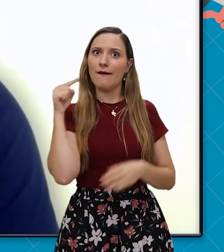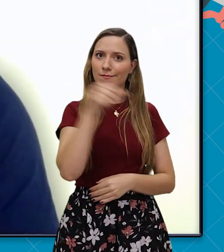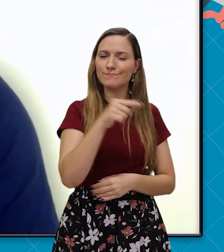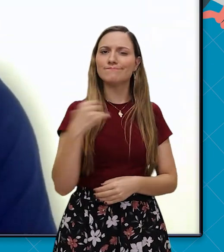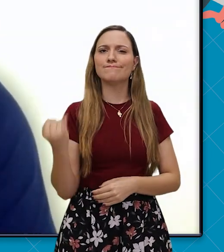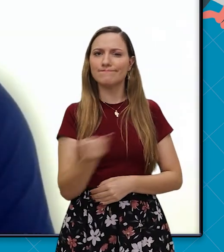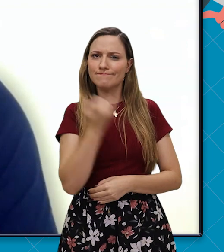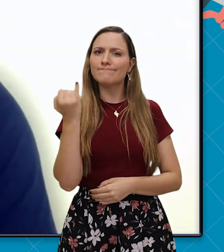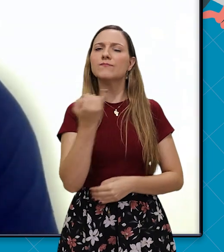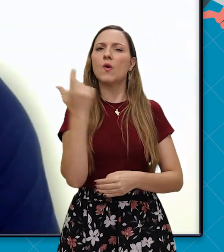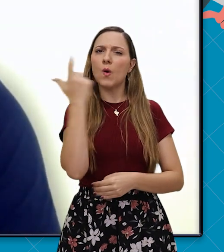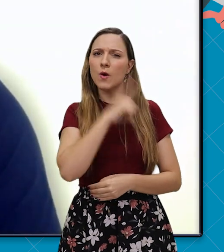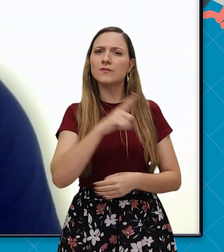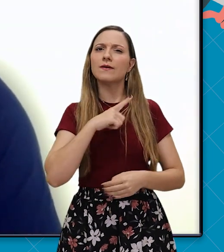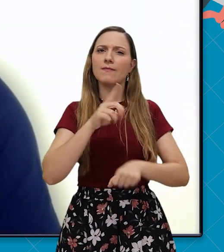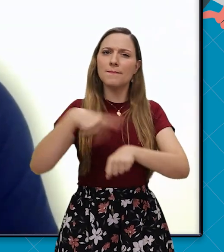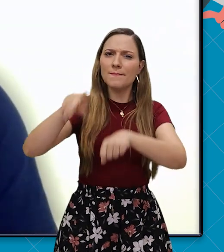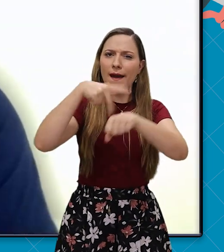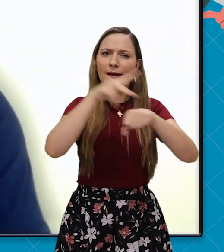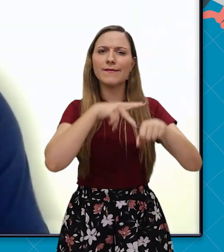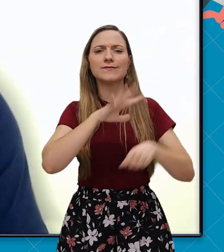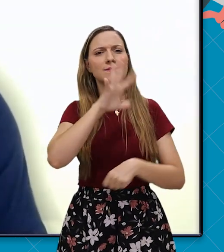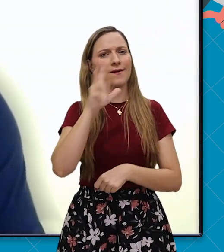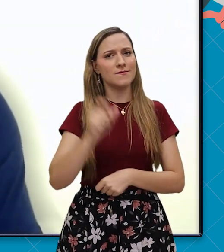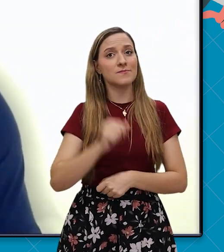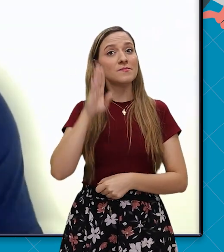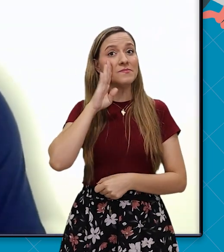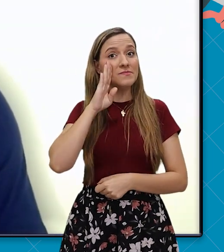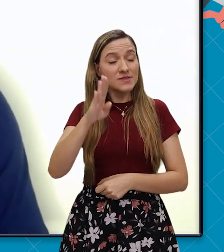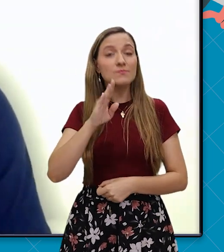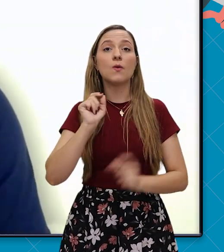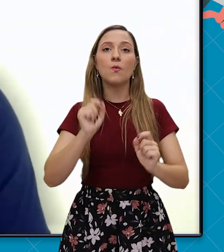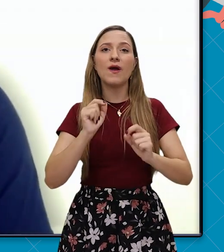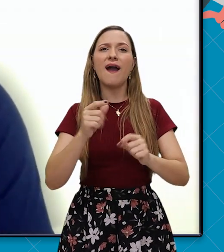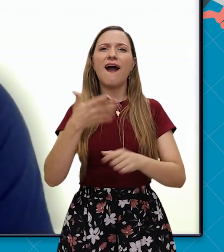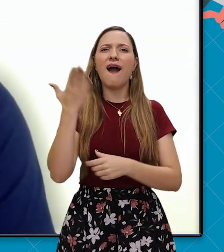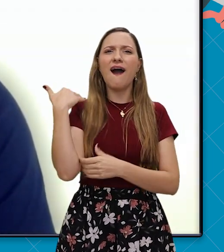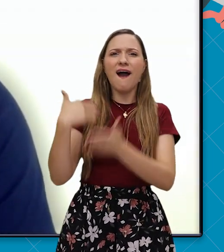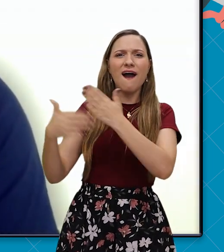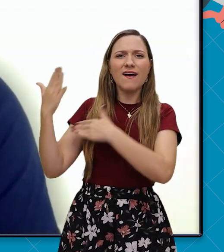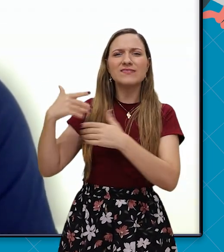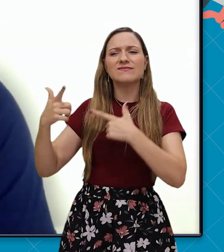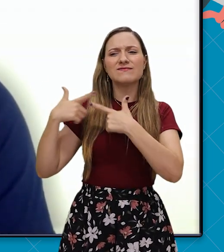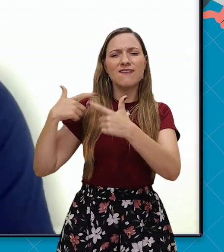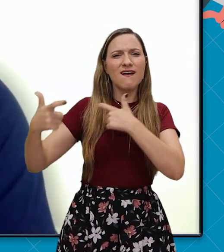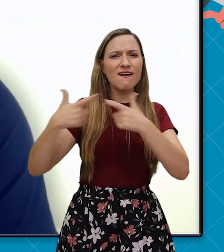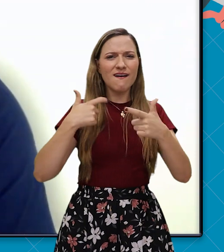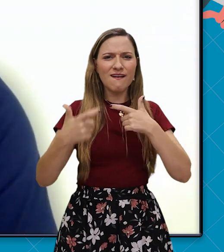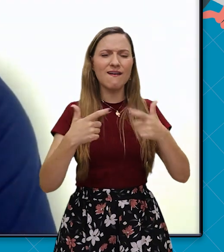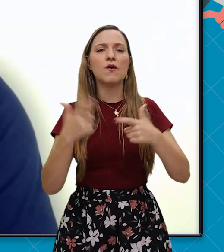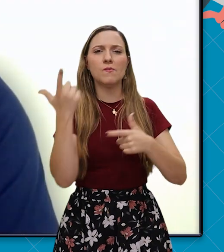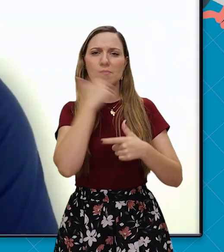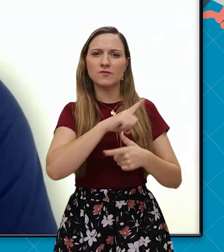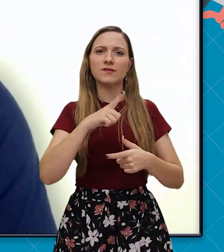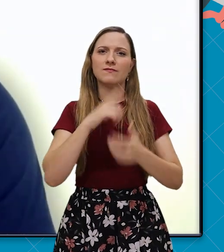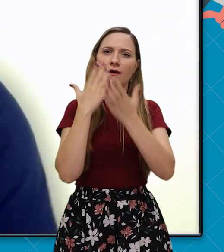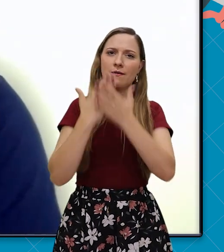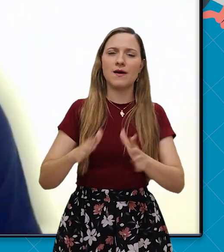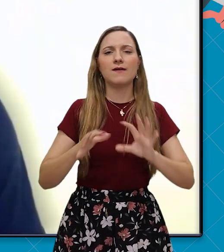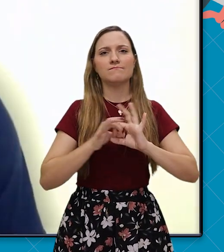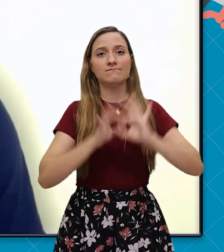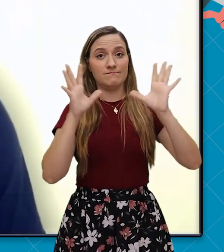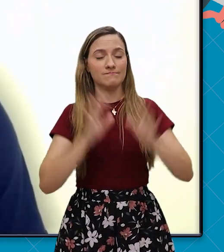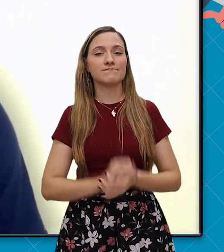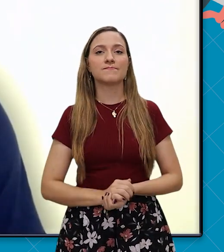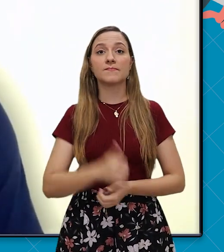essa conferência foi muito importante para os países africanos, principalmente para aqueles que estavam ainda em guerra.